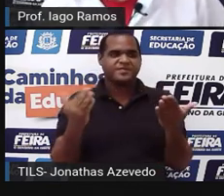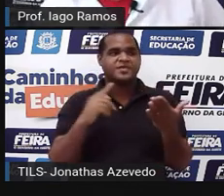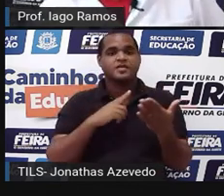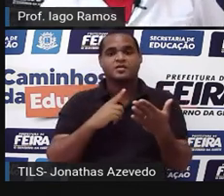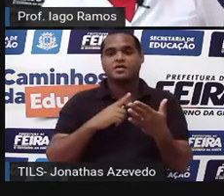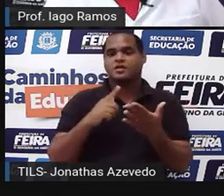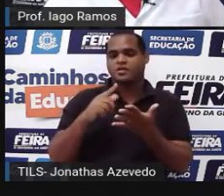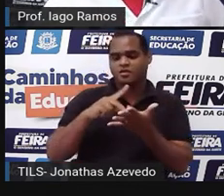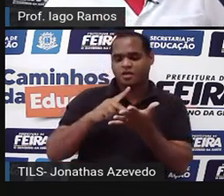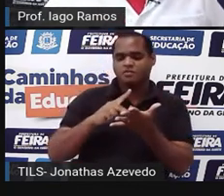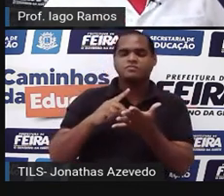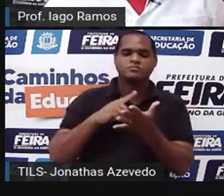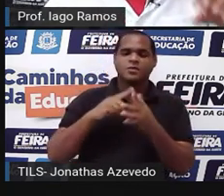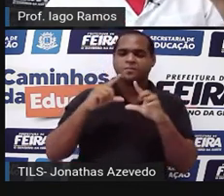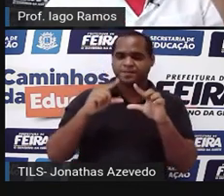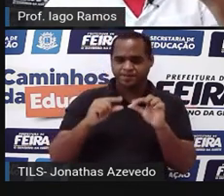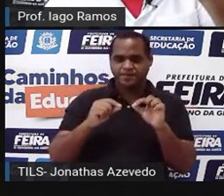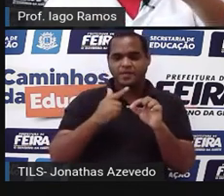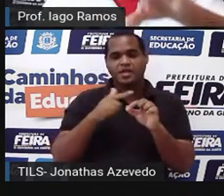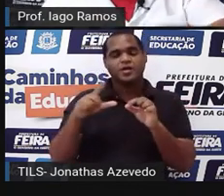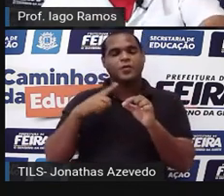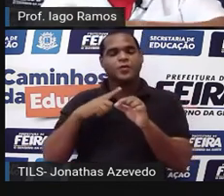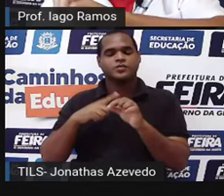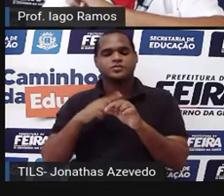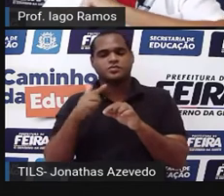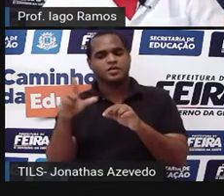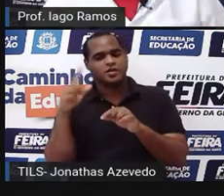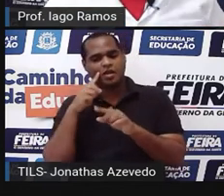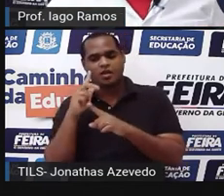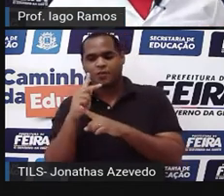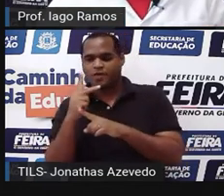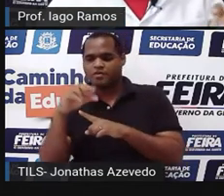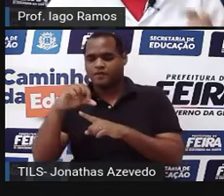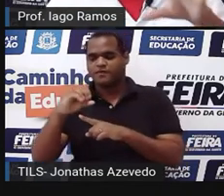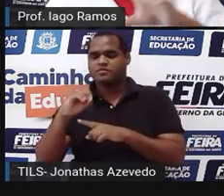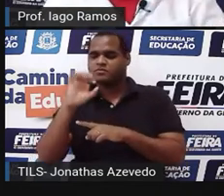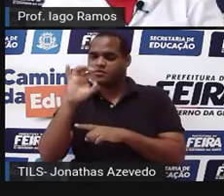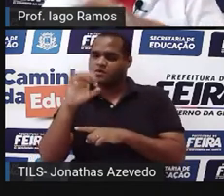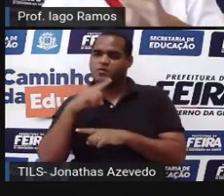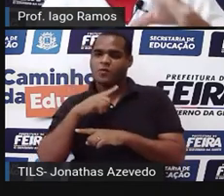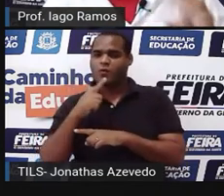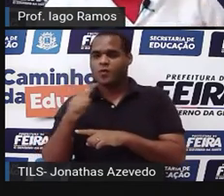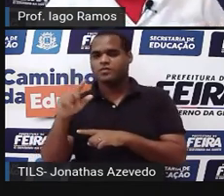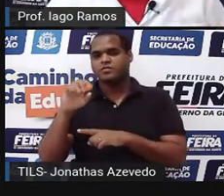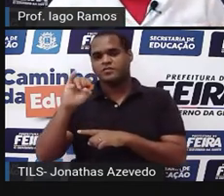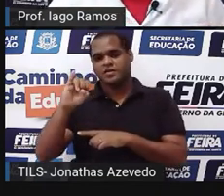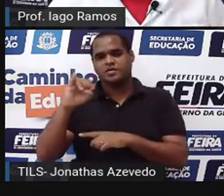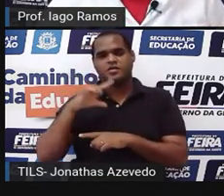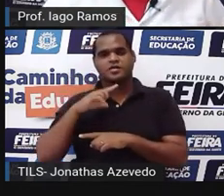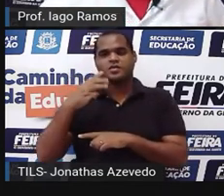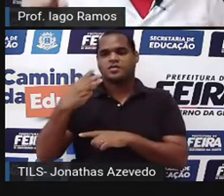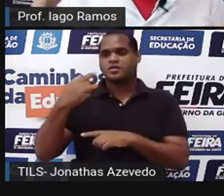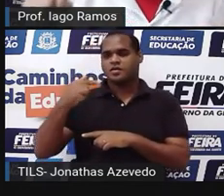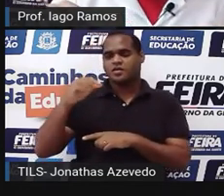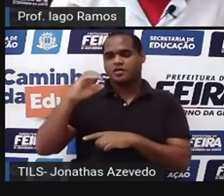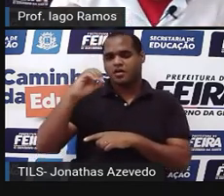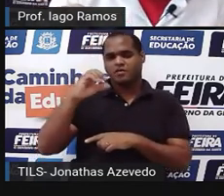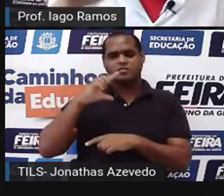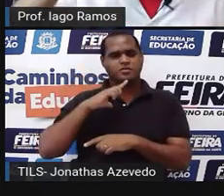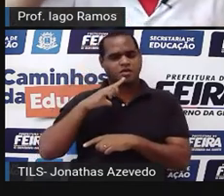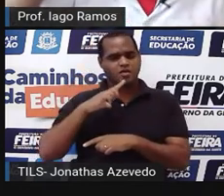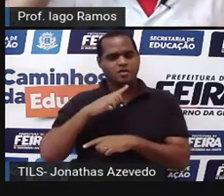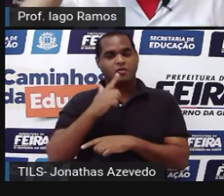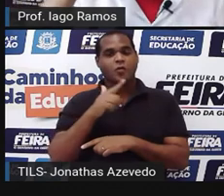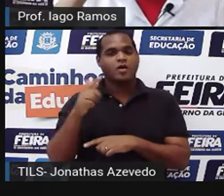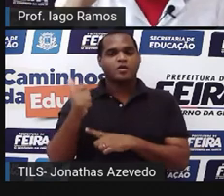menor com um ângulo formado no H a 90 graus outro no I com 37 graus. No maior